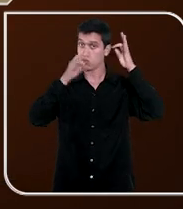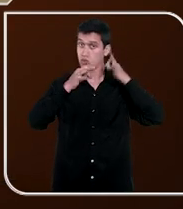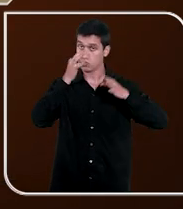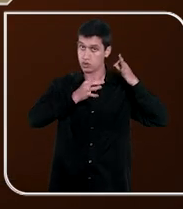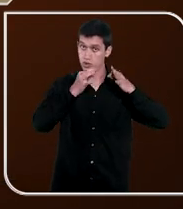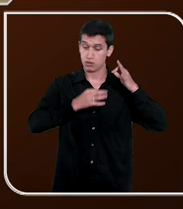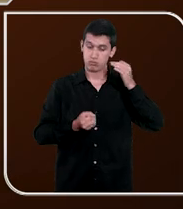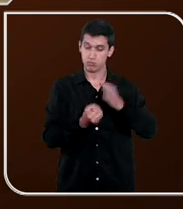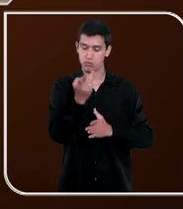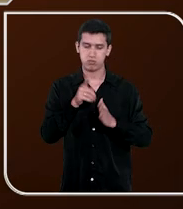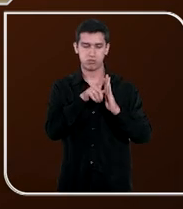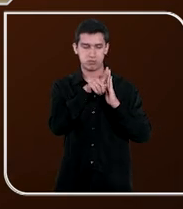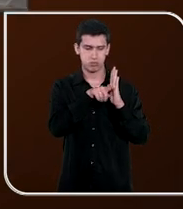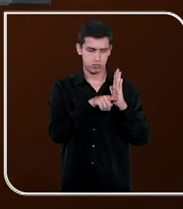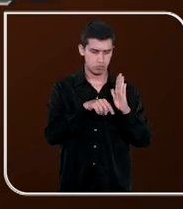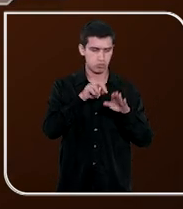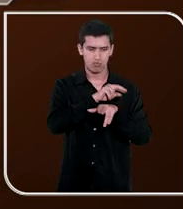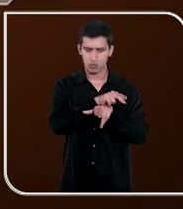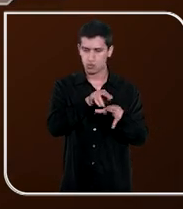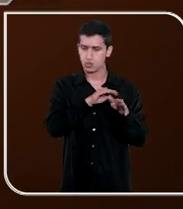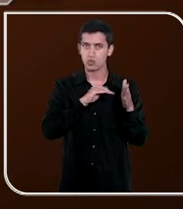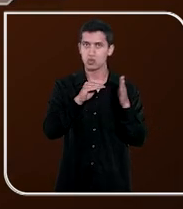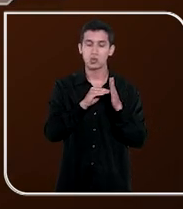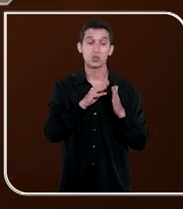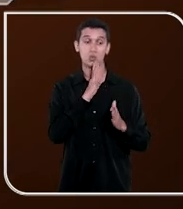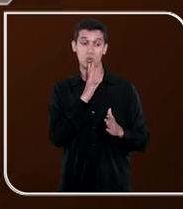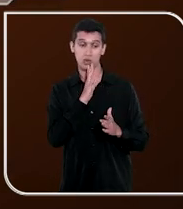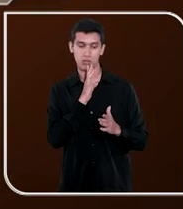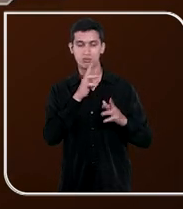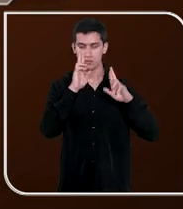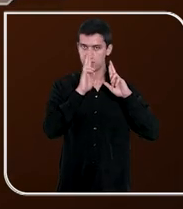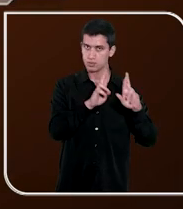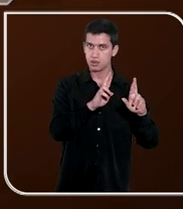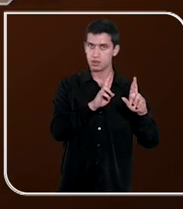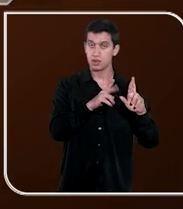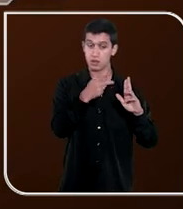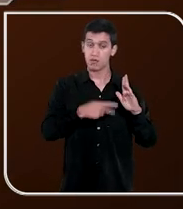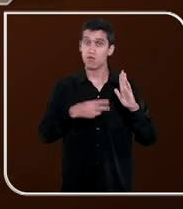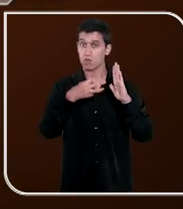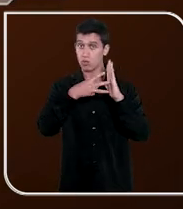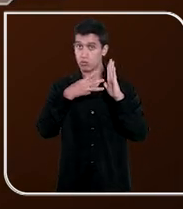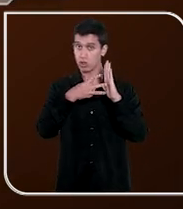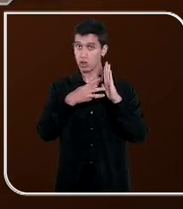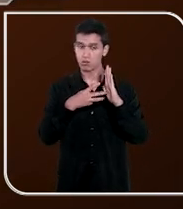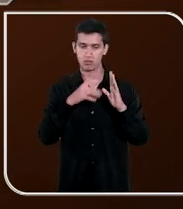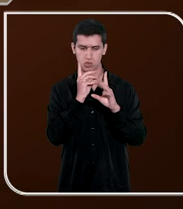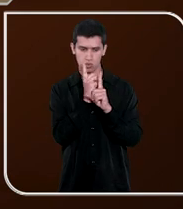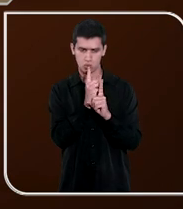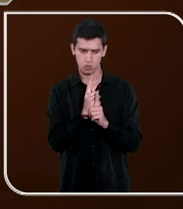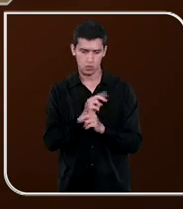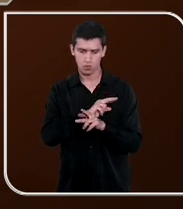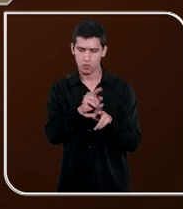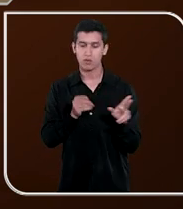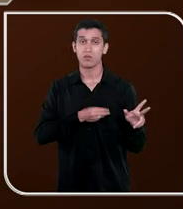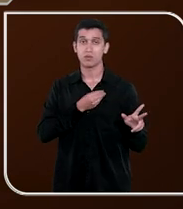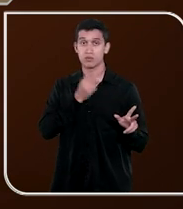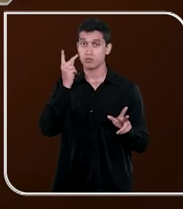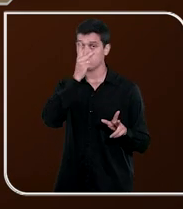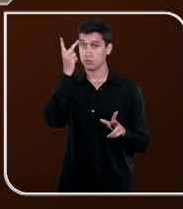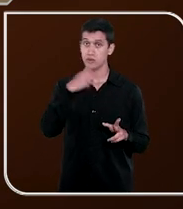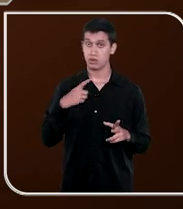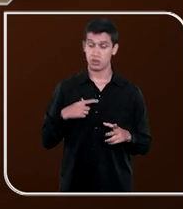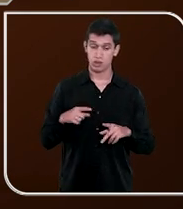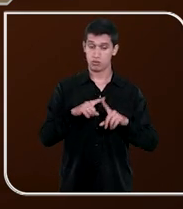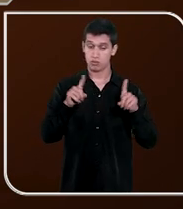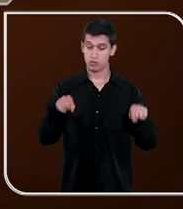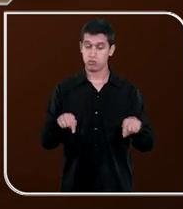Justiça do Estado criou o Censo das Diversidades, conhecer para respeitar. O formulário captou percepções e vivências de